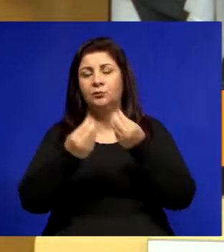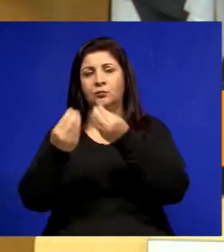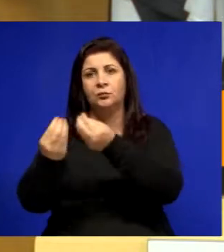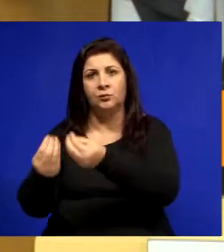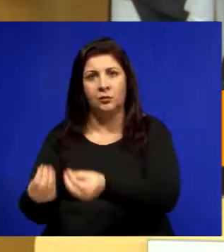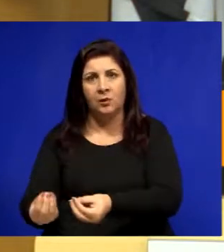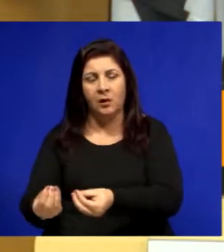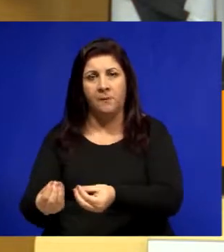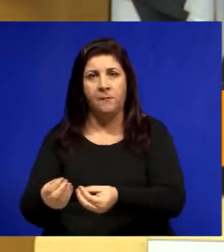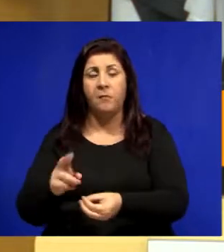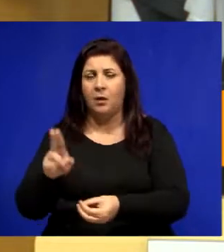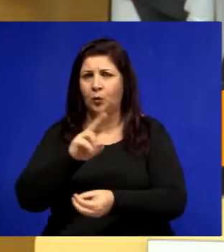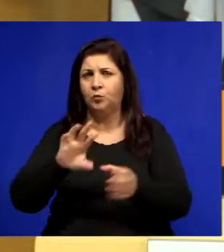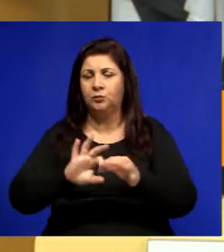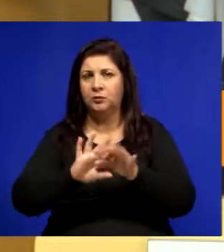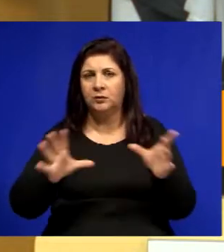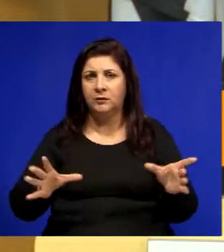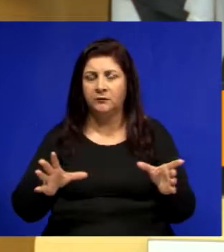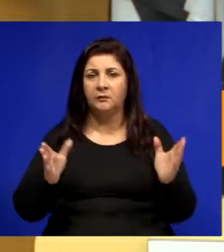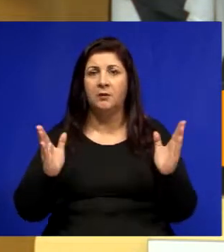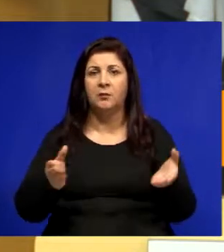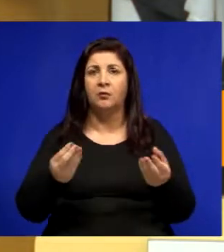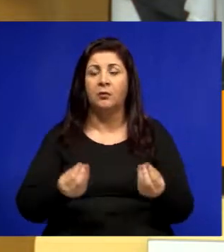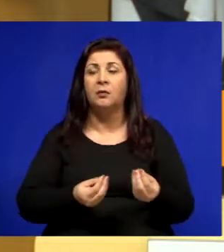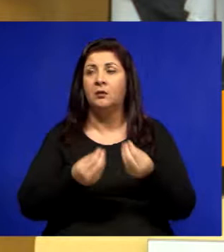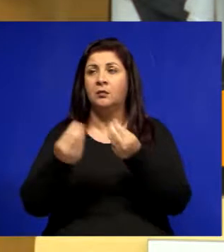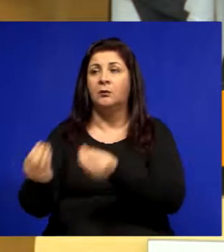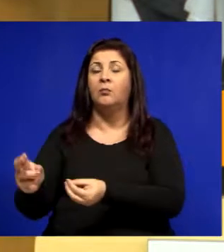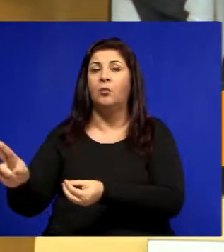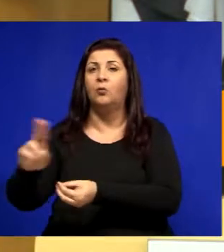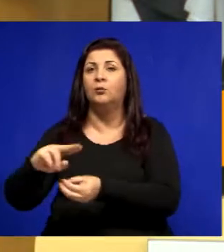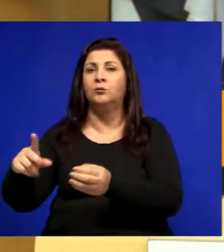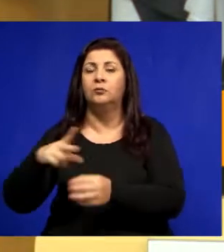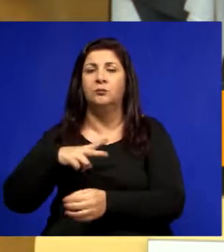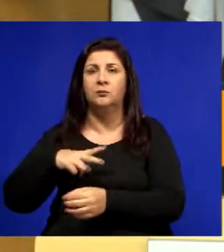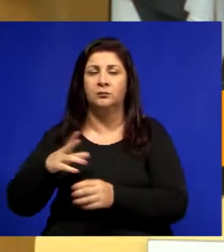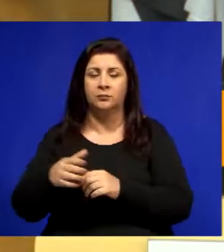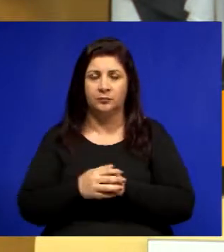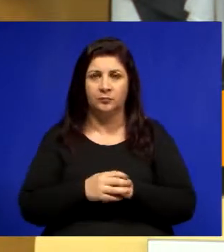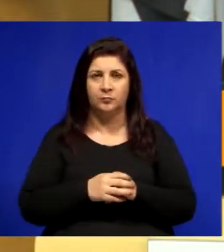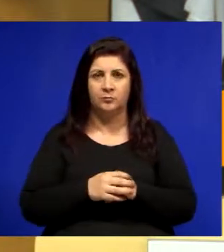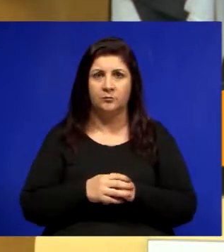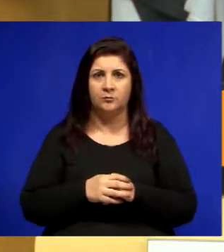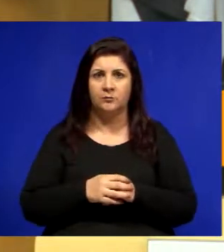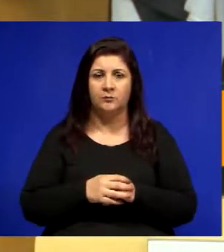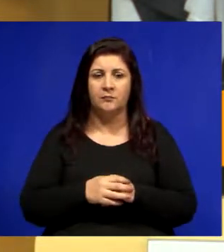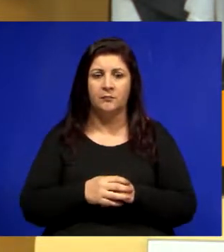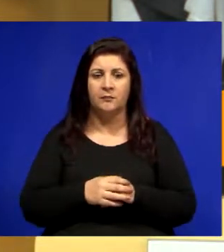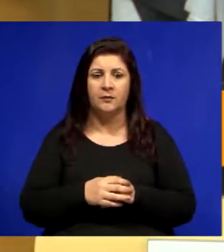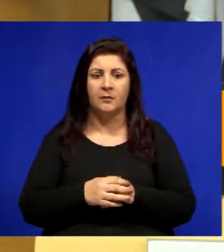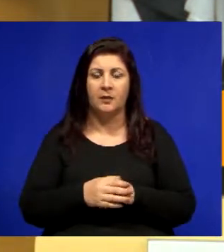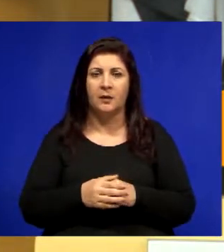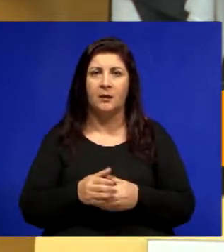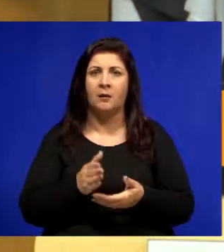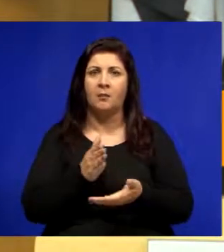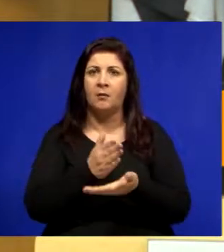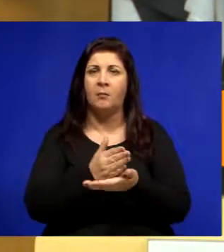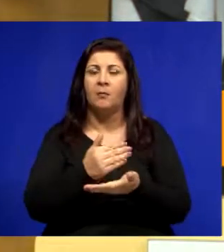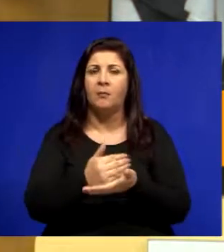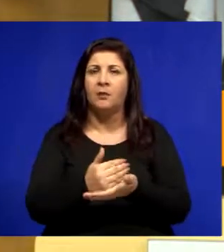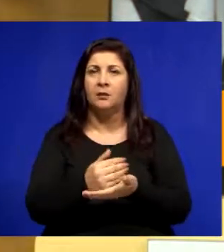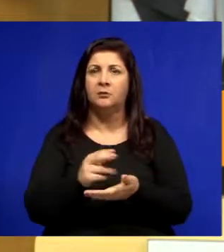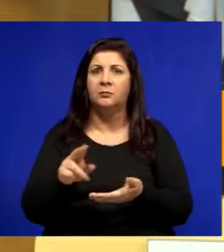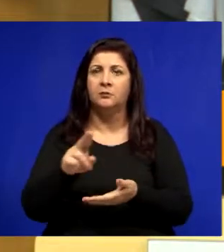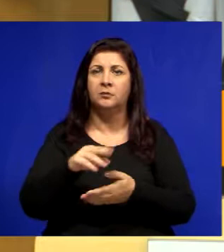públicos de uso comum para a classe de bens dominicais parte da área pública pertencente à área remanescente de